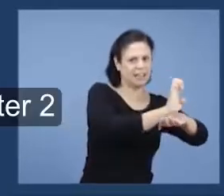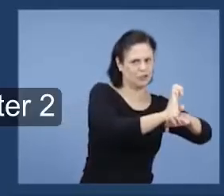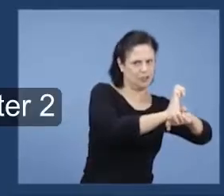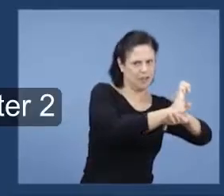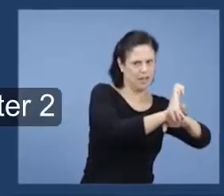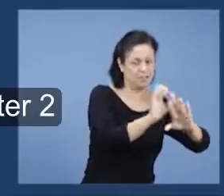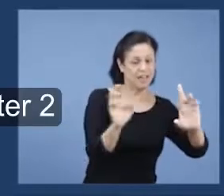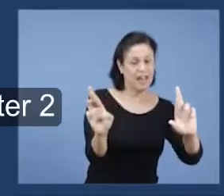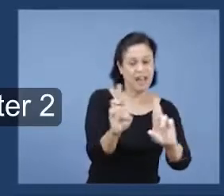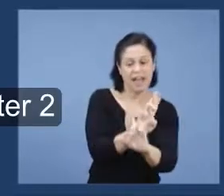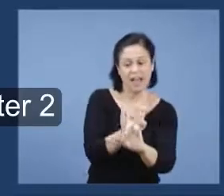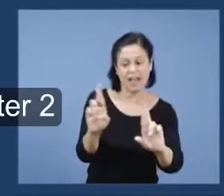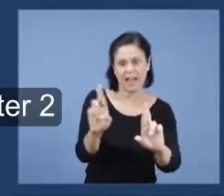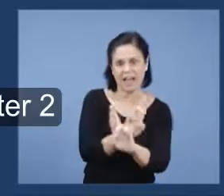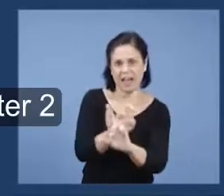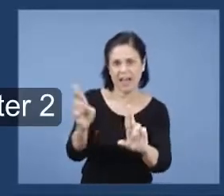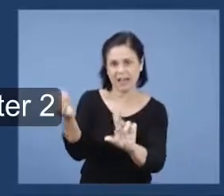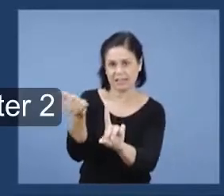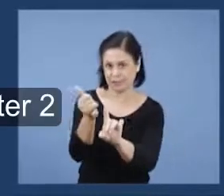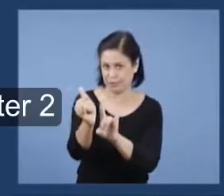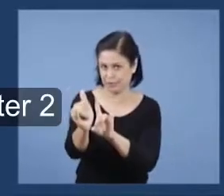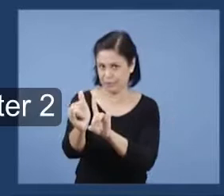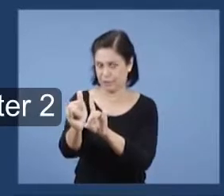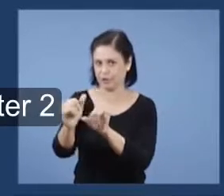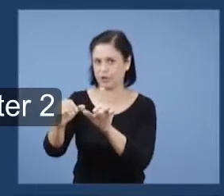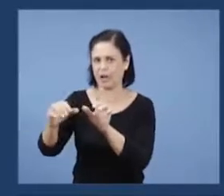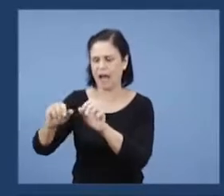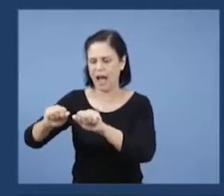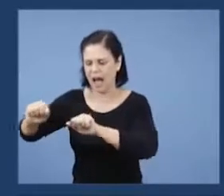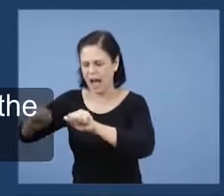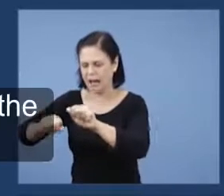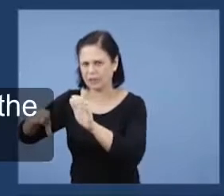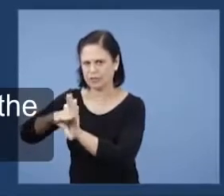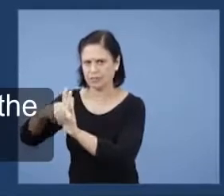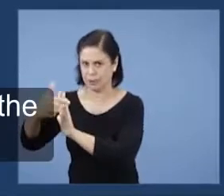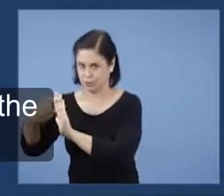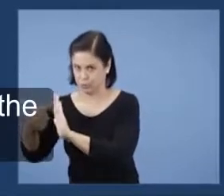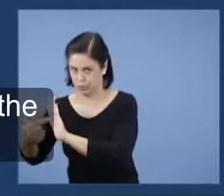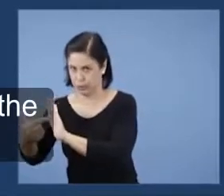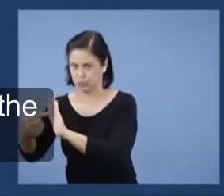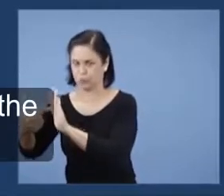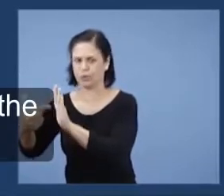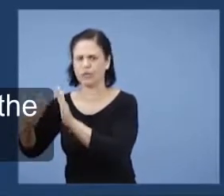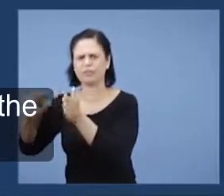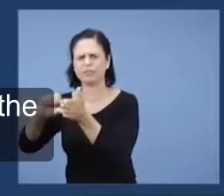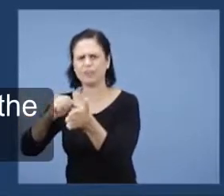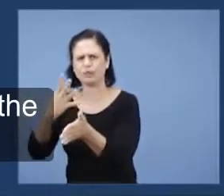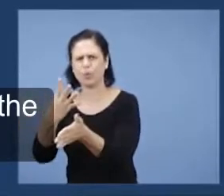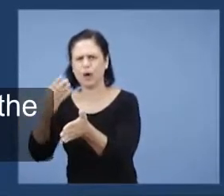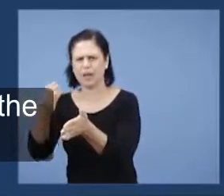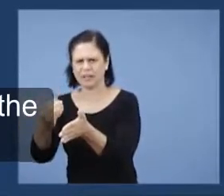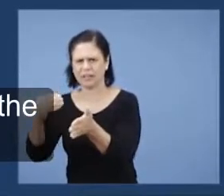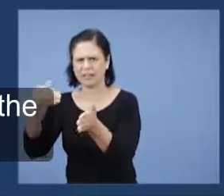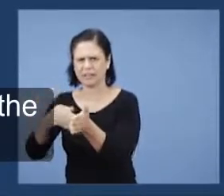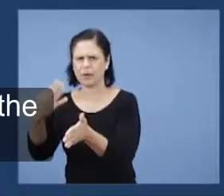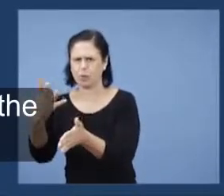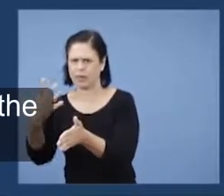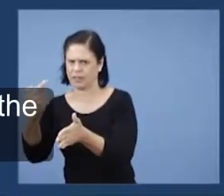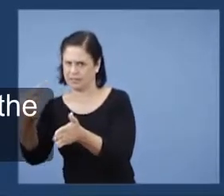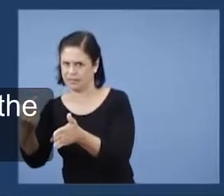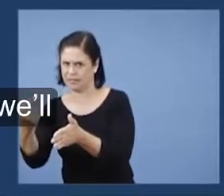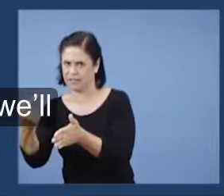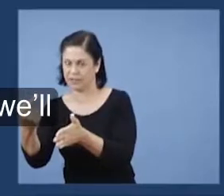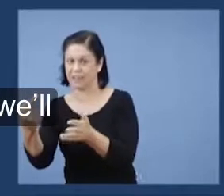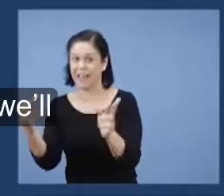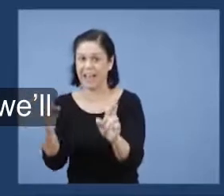Estabelecendo uma relação profética no capítulo 2, versos 40 a 47 do livro de